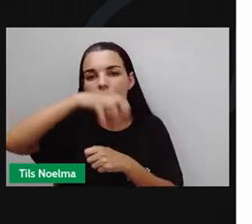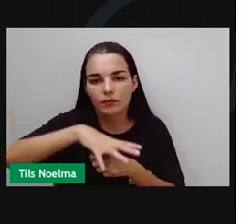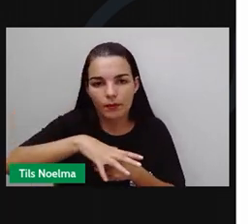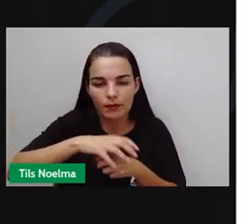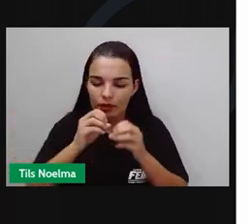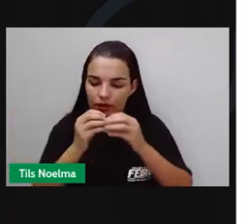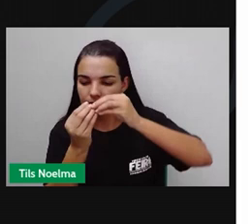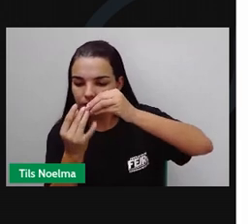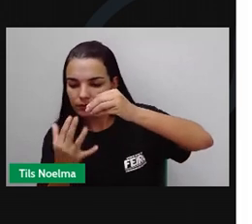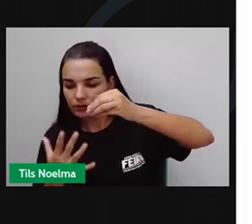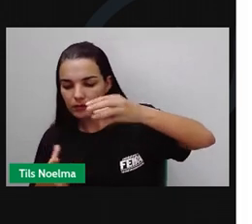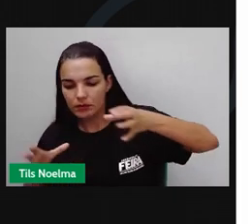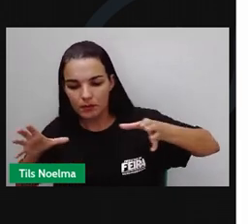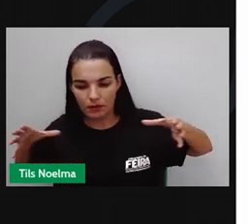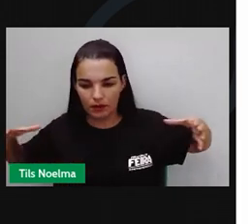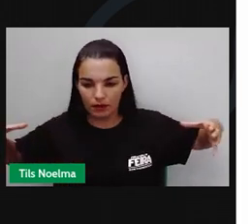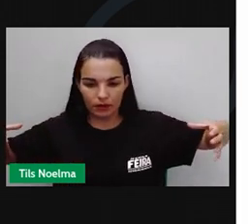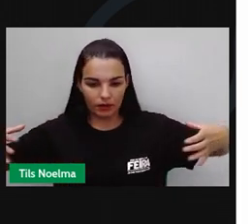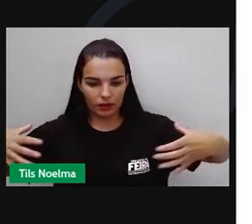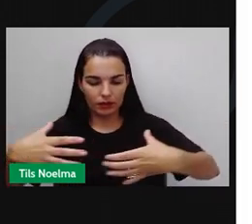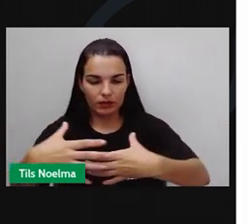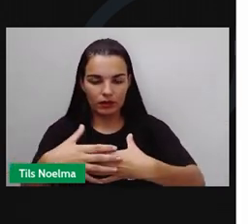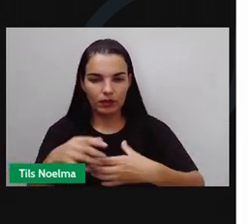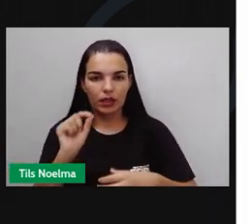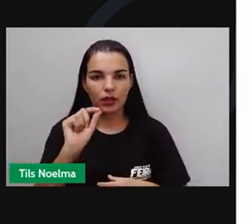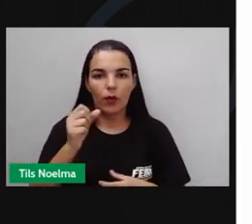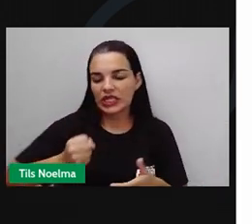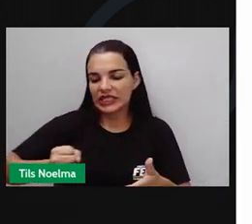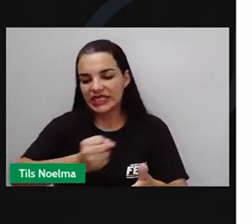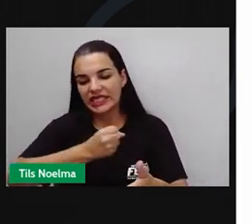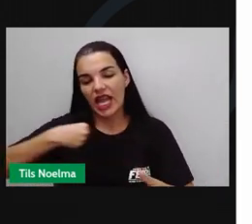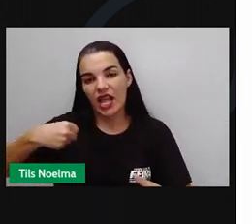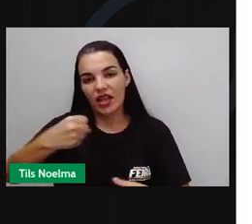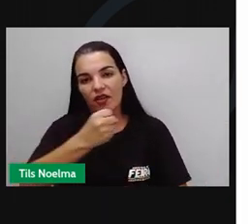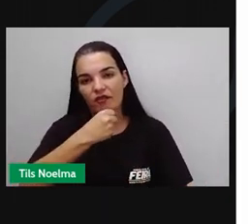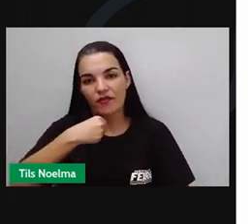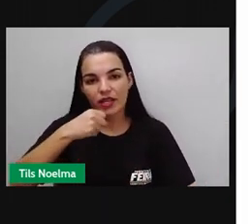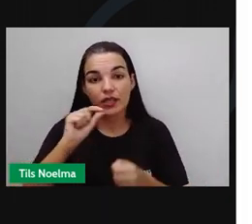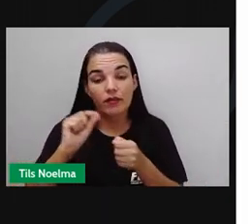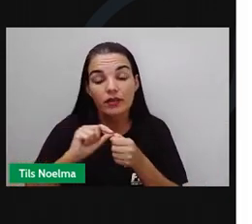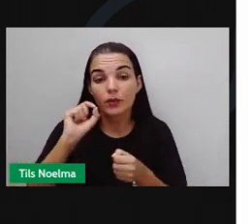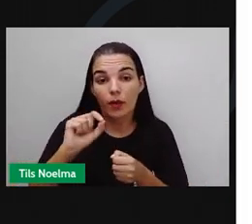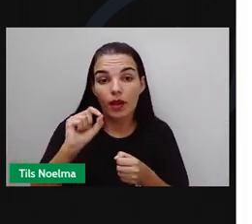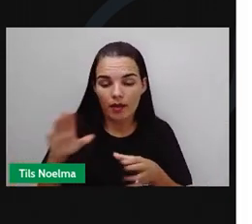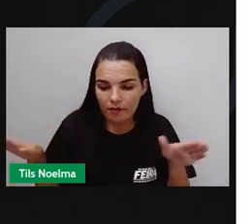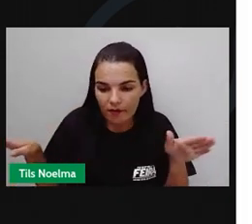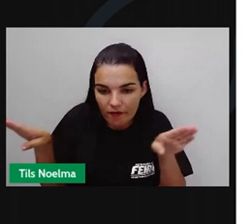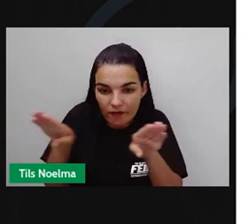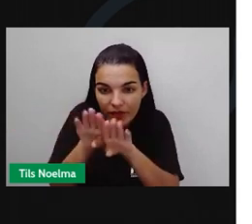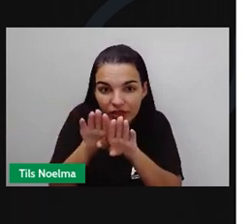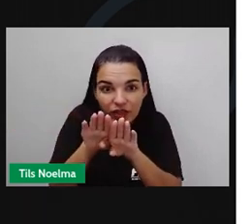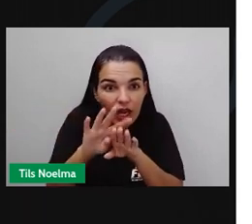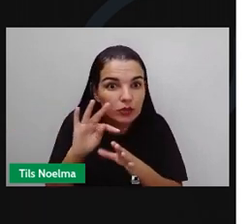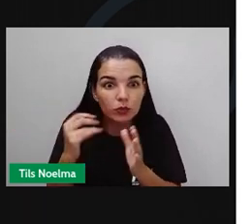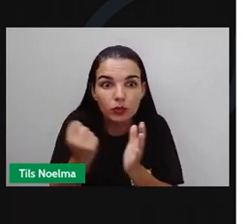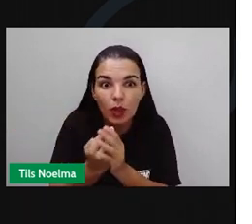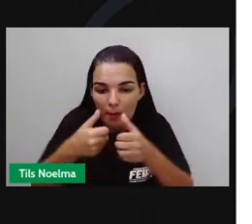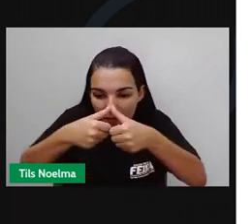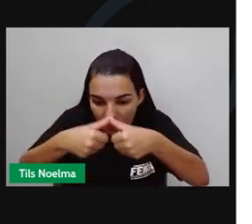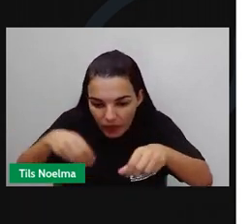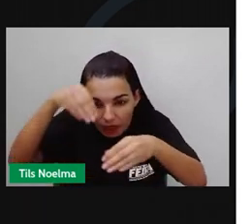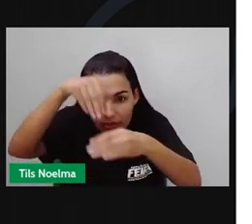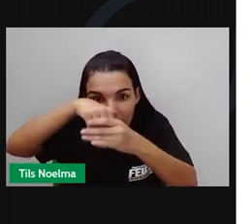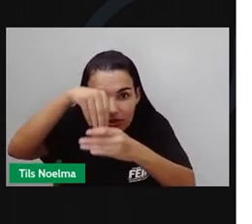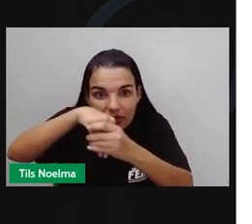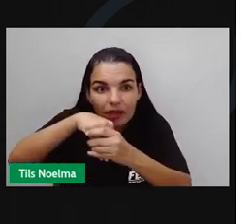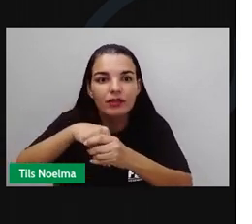carbonatadas, como champanhe e cerveja, recipientes selados são usados na fermentação para manter o gás carbônico na